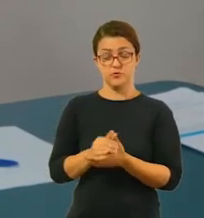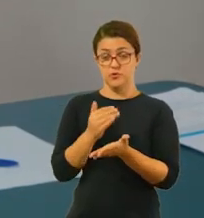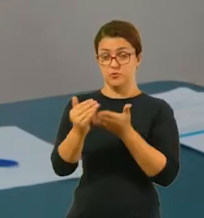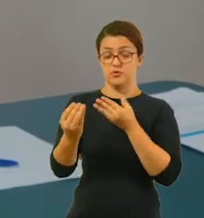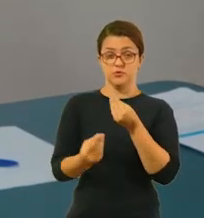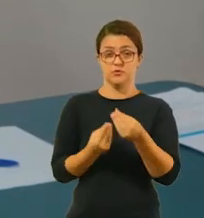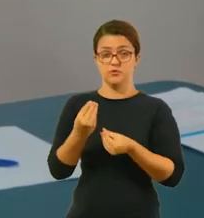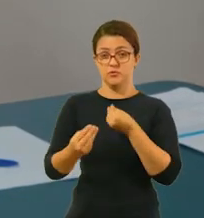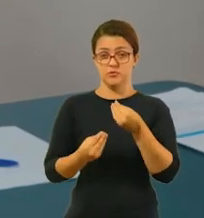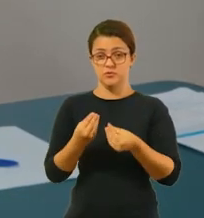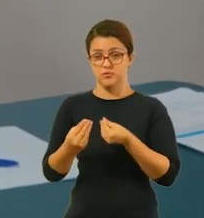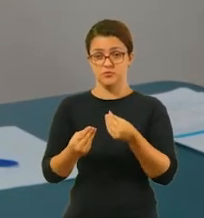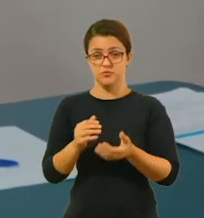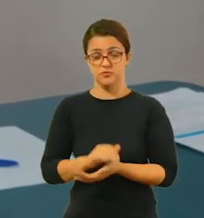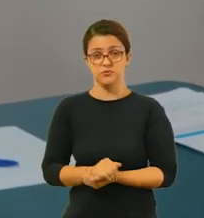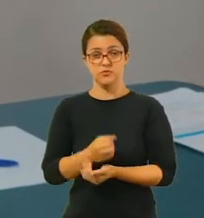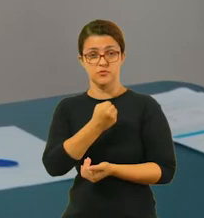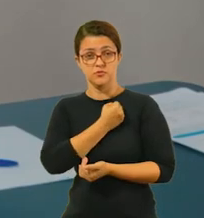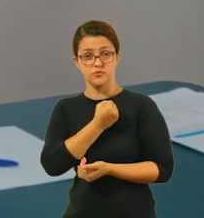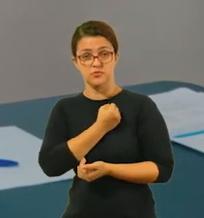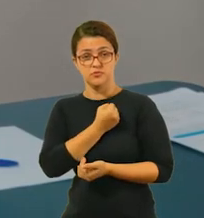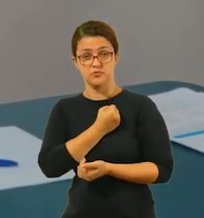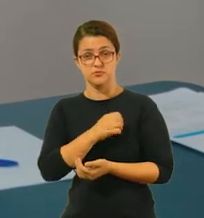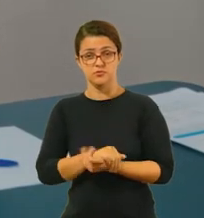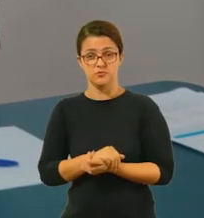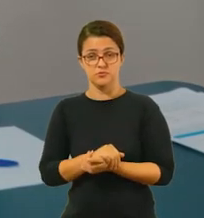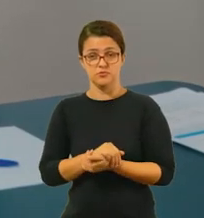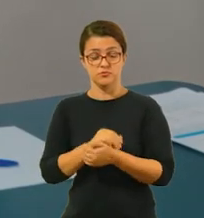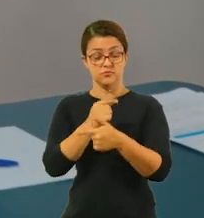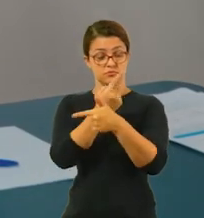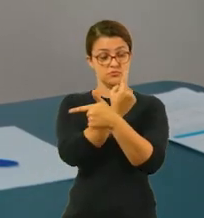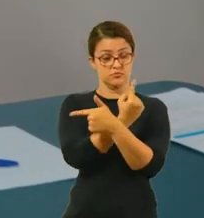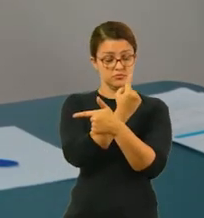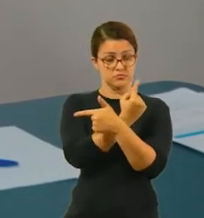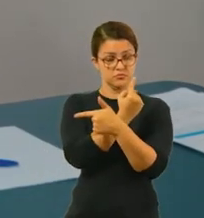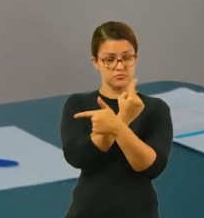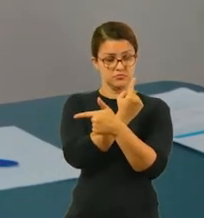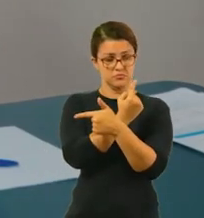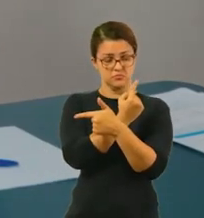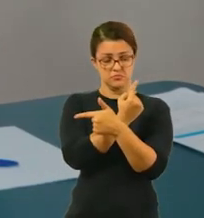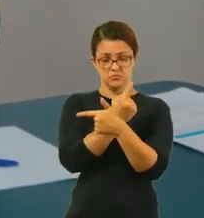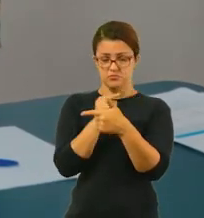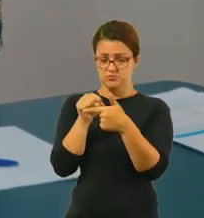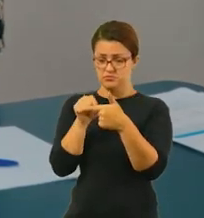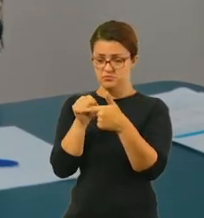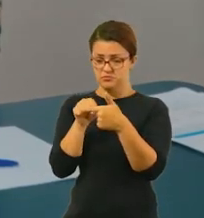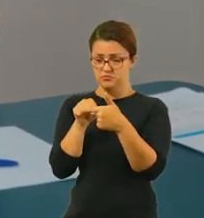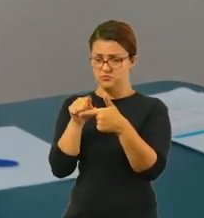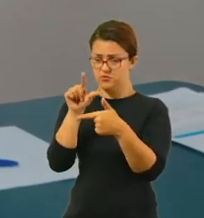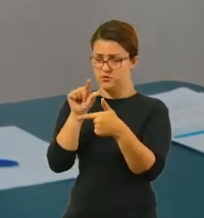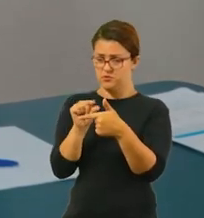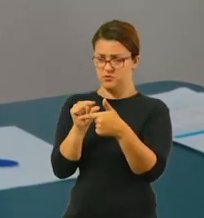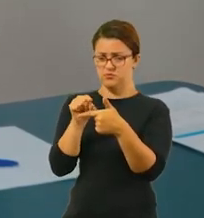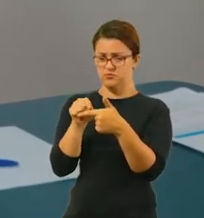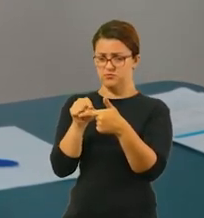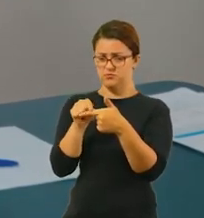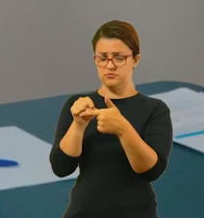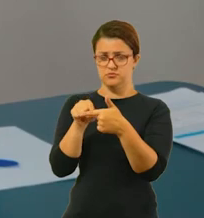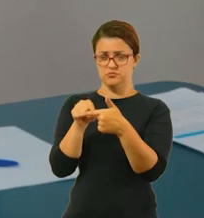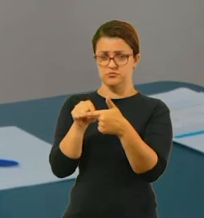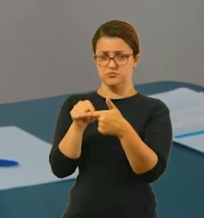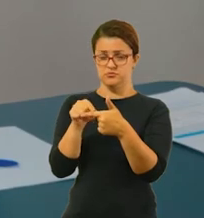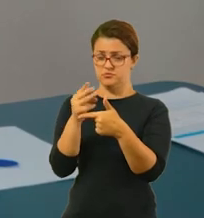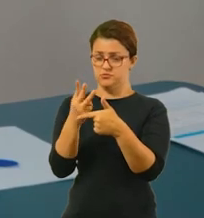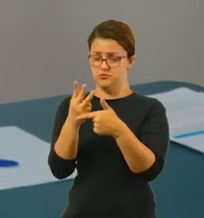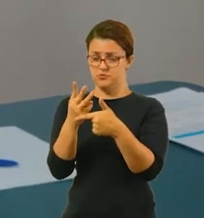A gente começa olhando o primeiro número do dividendo, que é o U. Se o primeiro número for menor do que o número que está dentro da